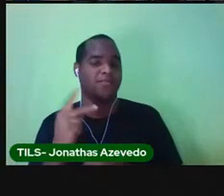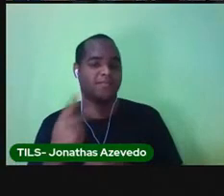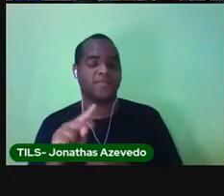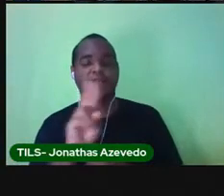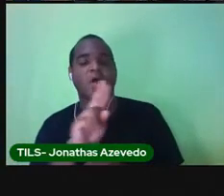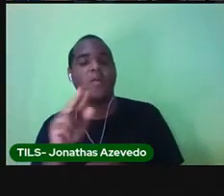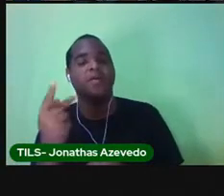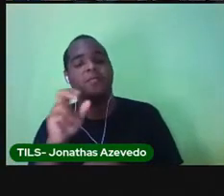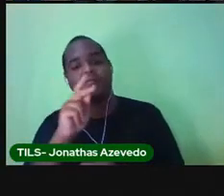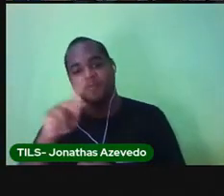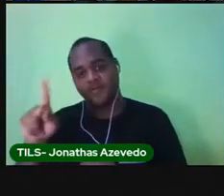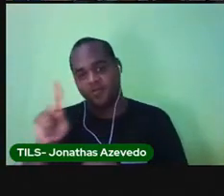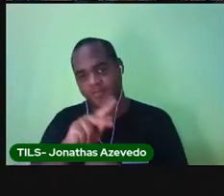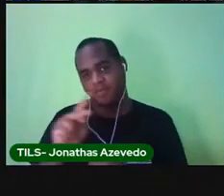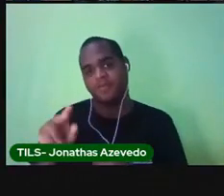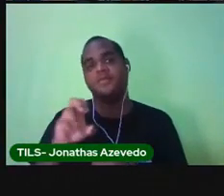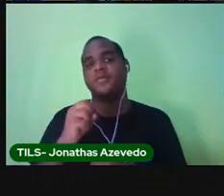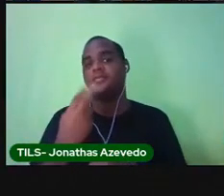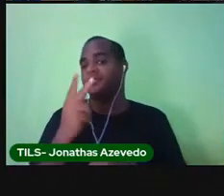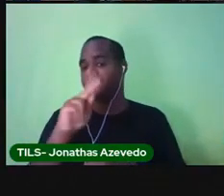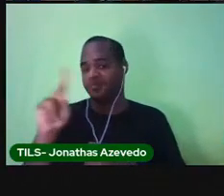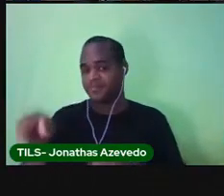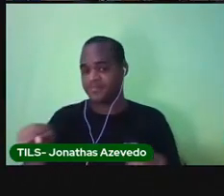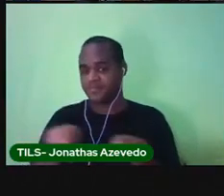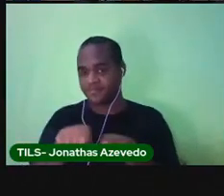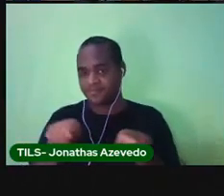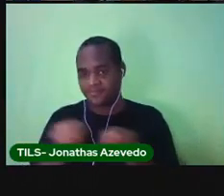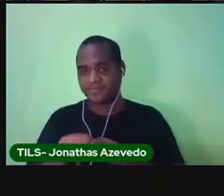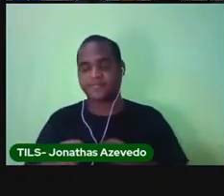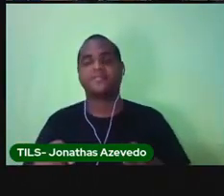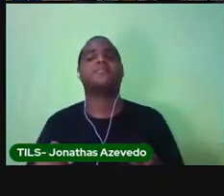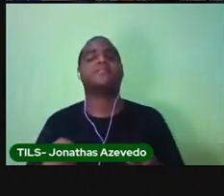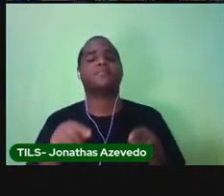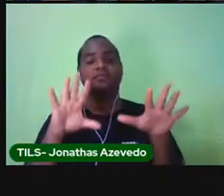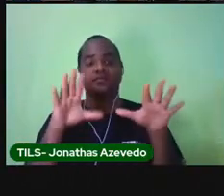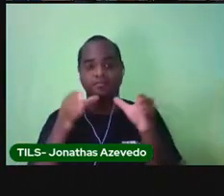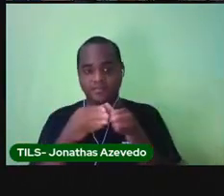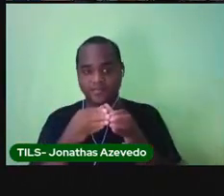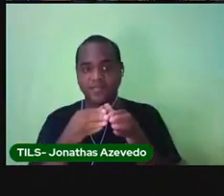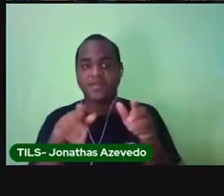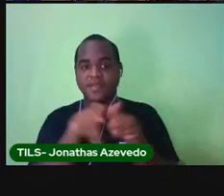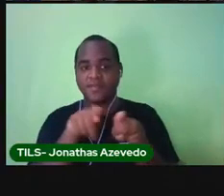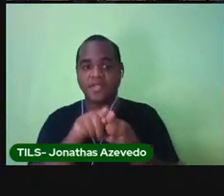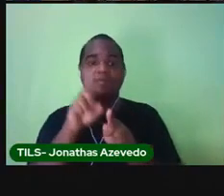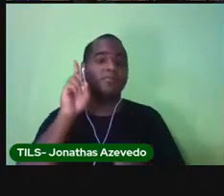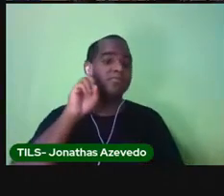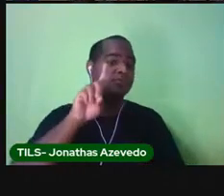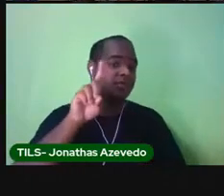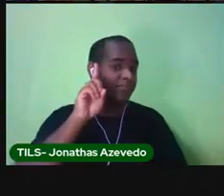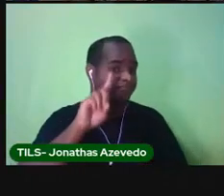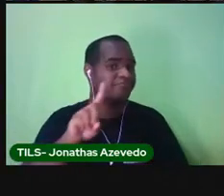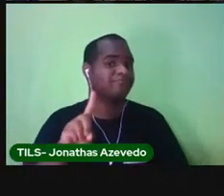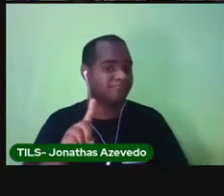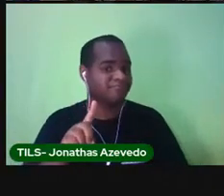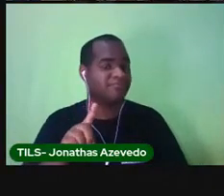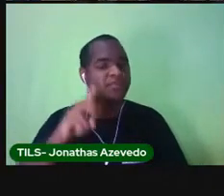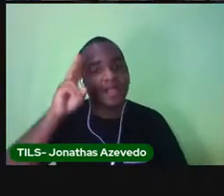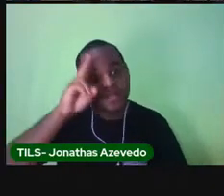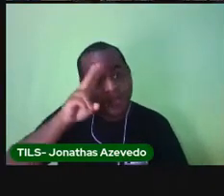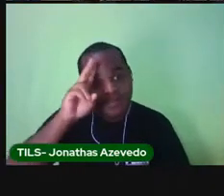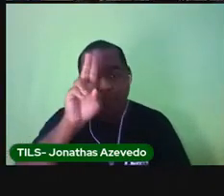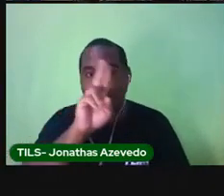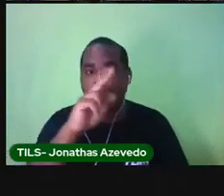o nome do seu professor, da sua professora. A sua turma e a data. Lembre-se. Nome